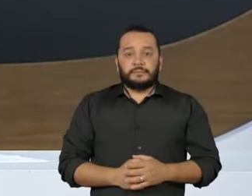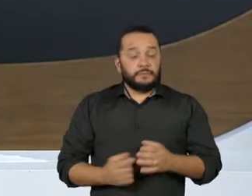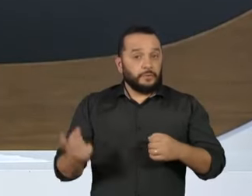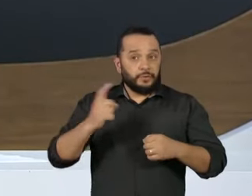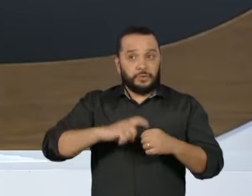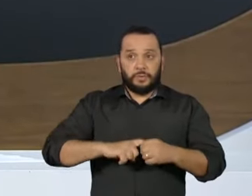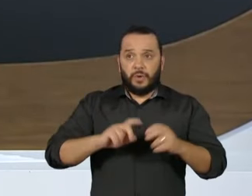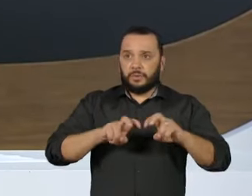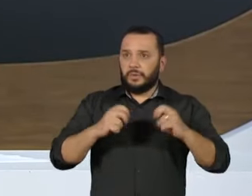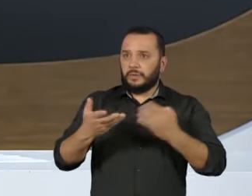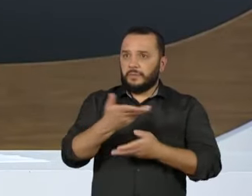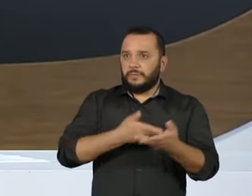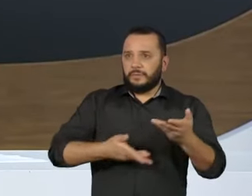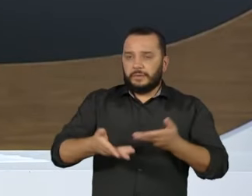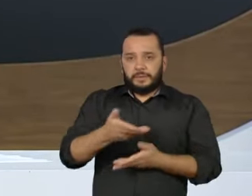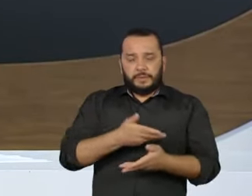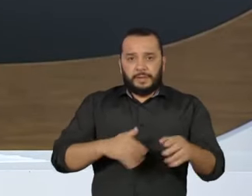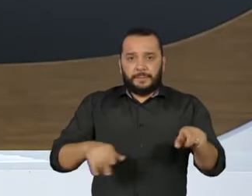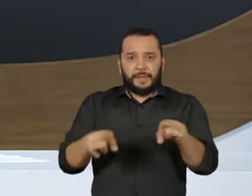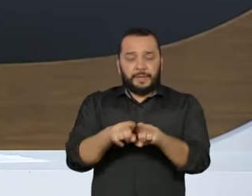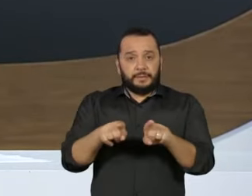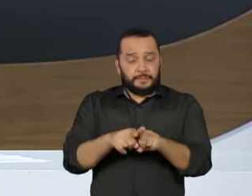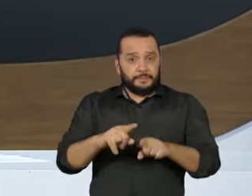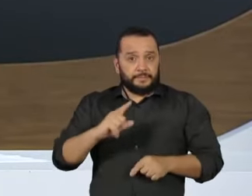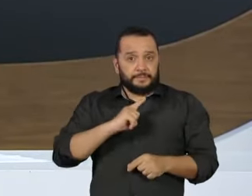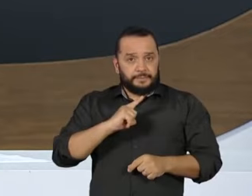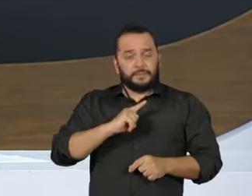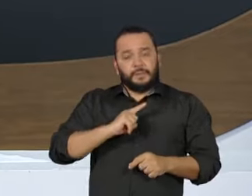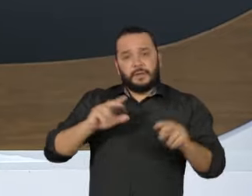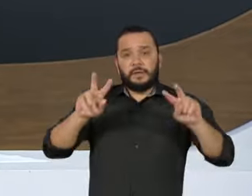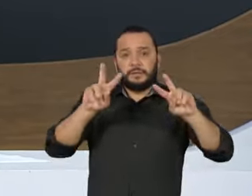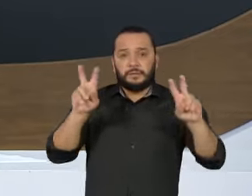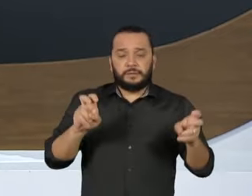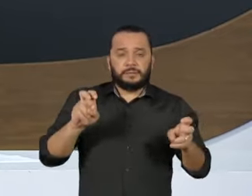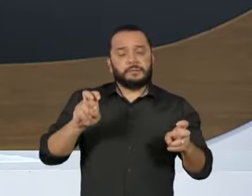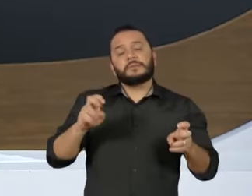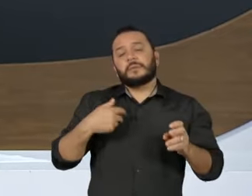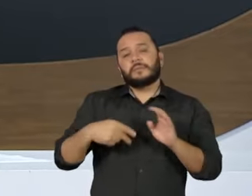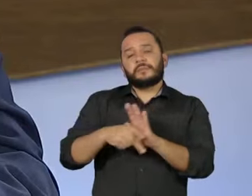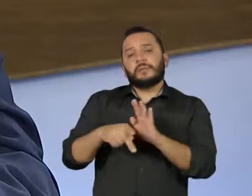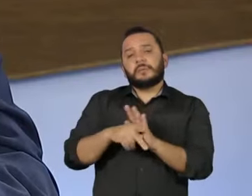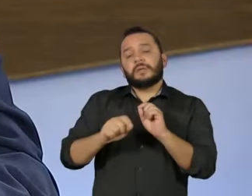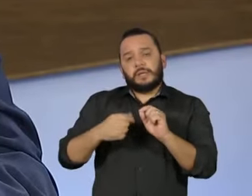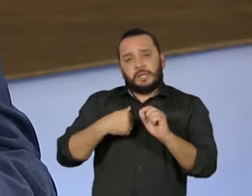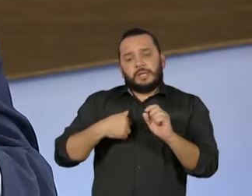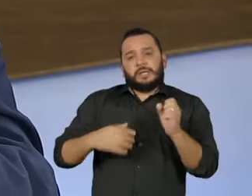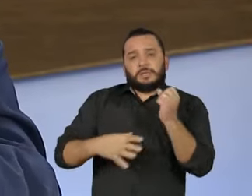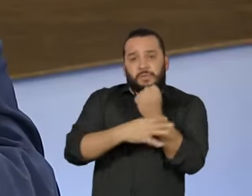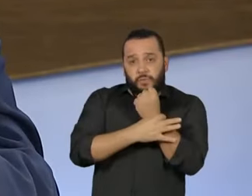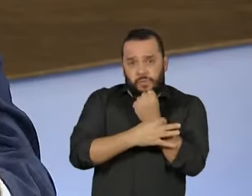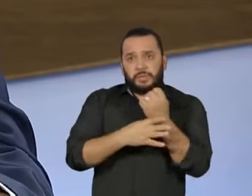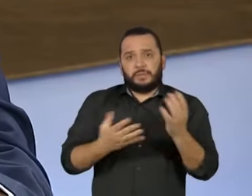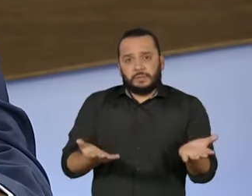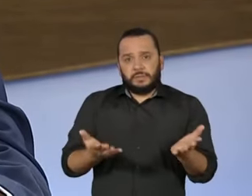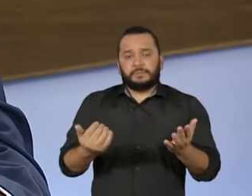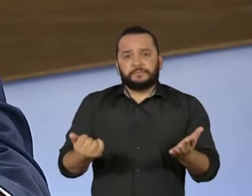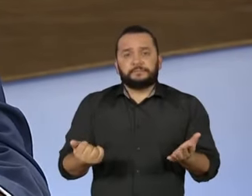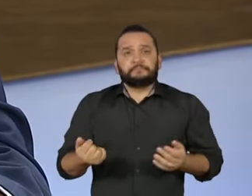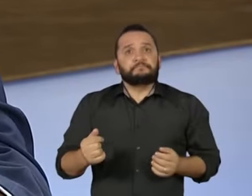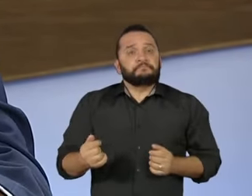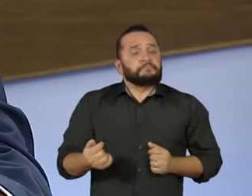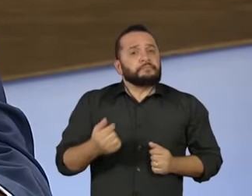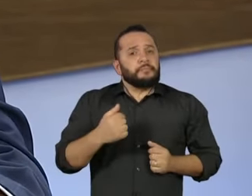Estamos de volta com Roda Viva. E para continuar no assunto da segurança pública, quem pergunta agora é o João Vilaverde. Governador, seguindo esse ponto que a Ângela